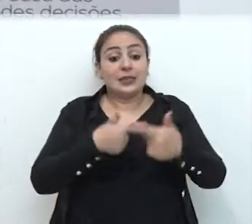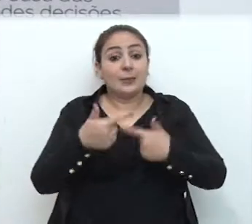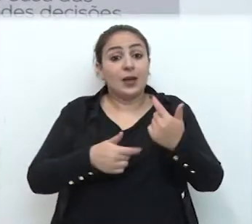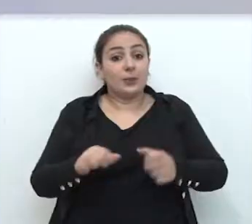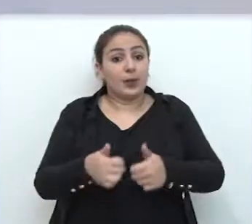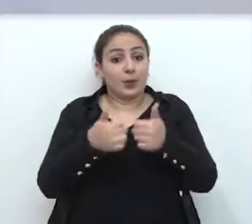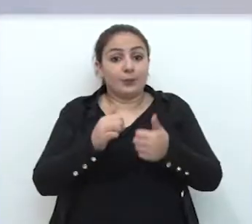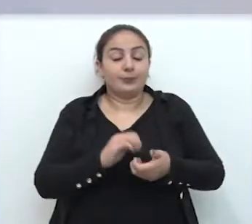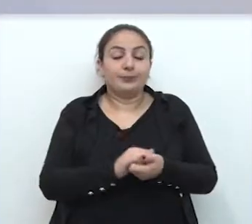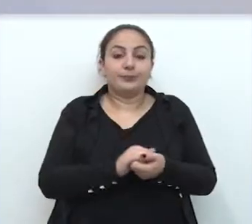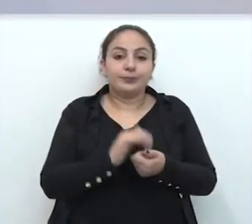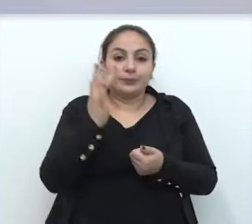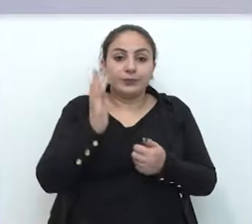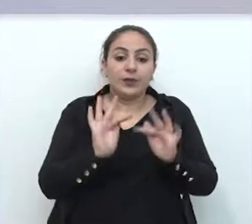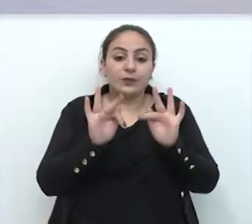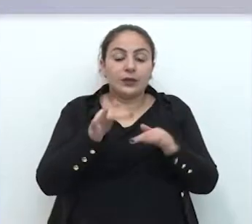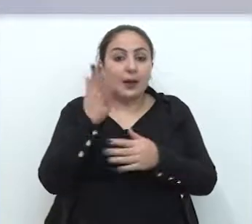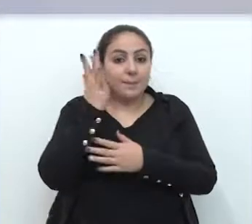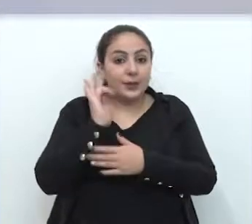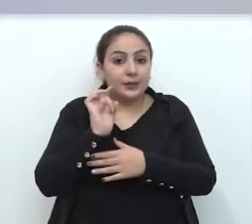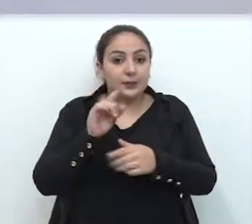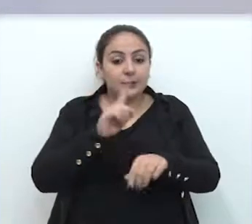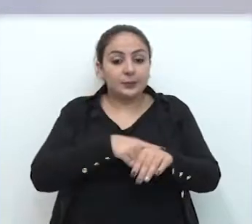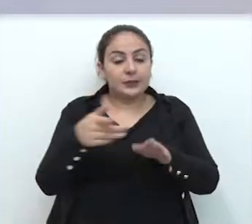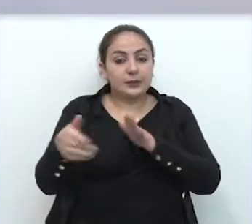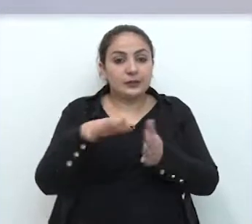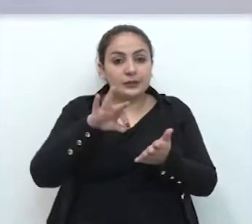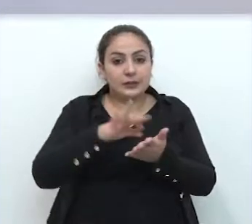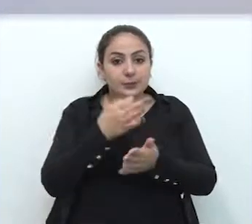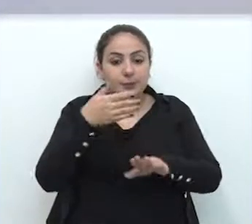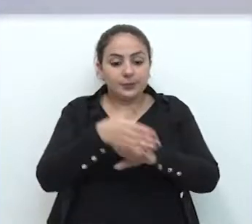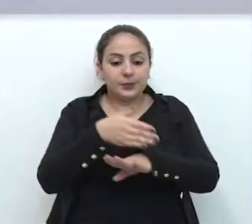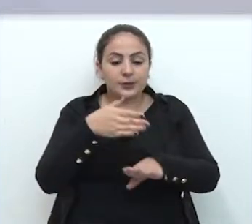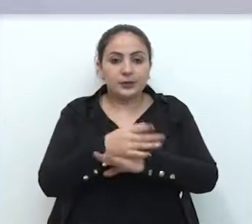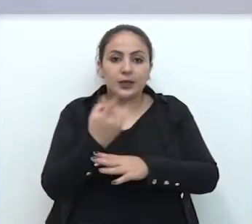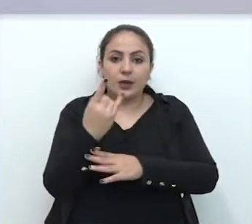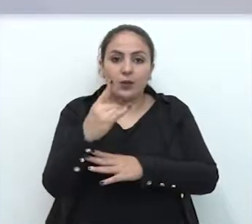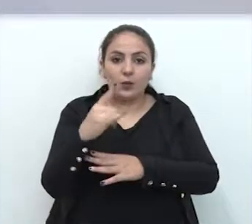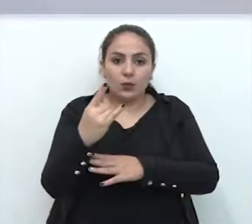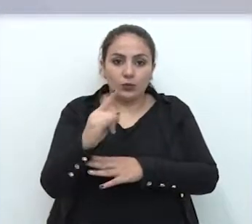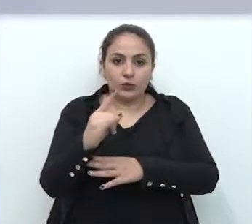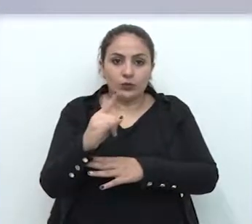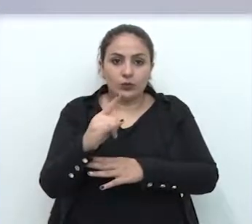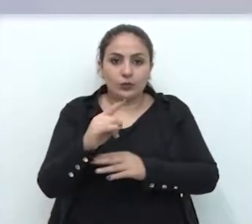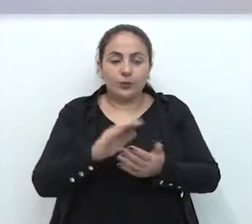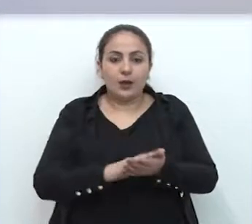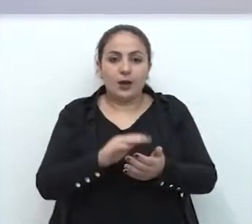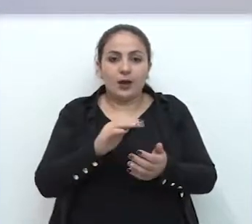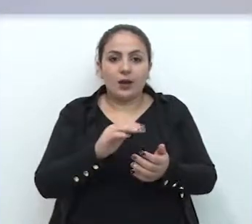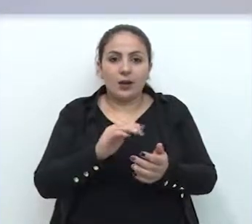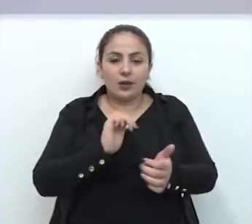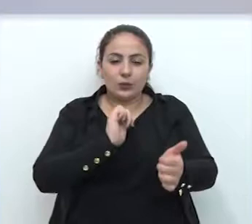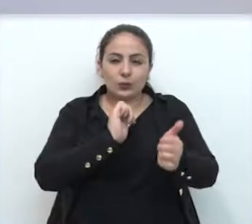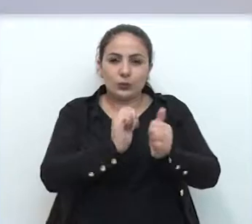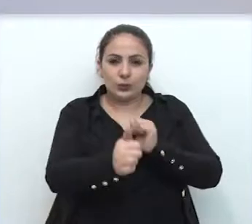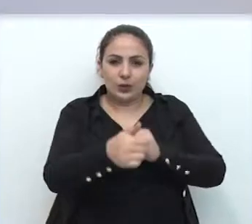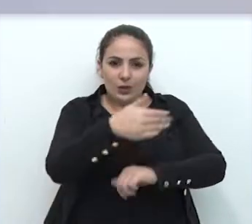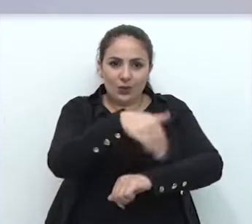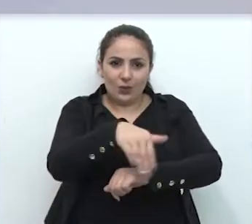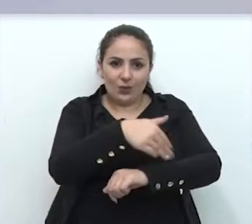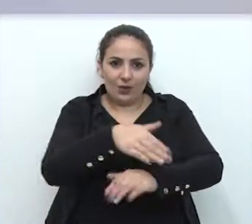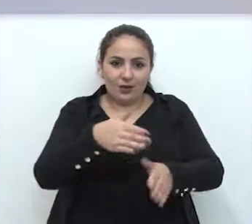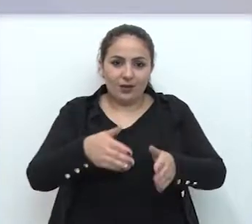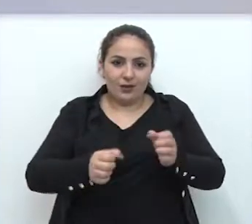melhores. Encerra amanhã o período de inscrições para participar da última etapa do circuito de corrida de rua.